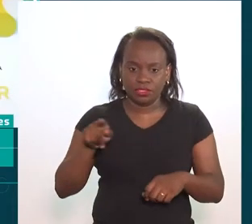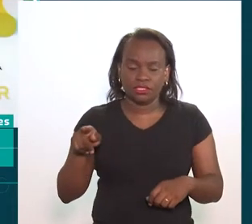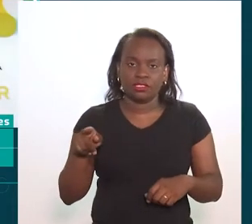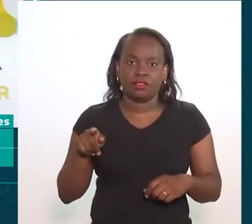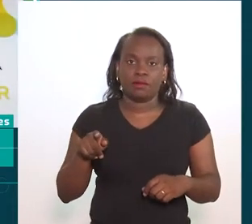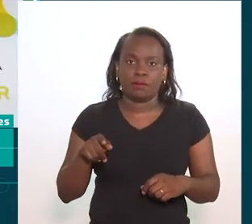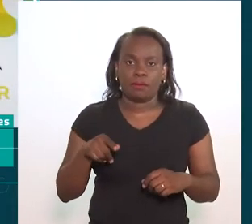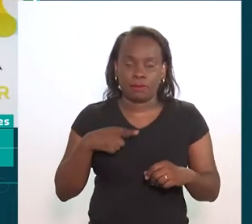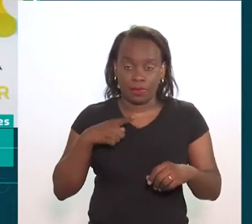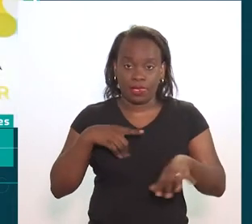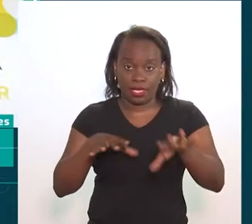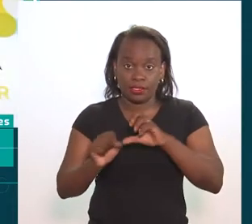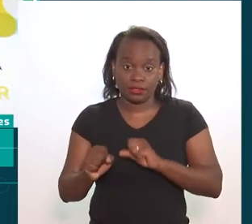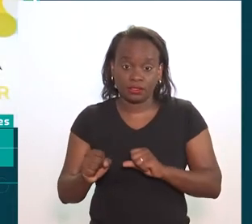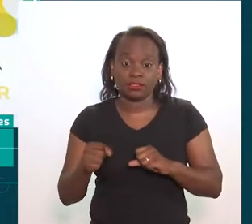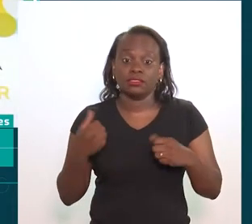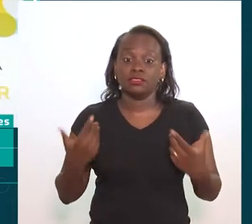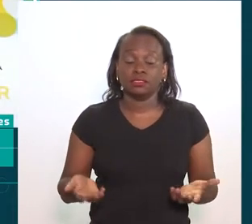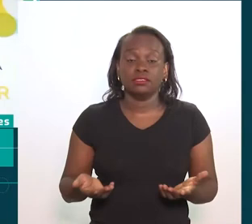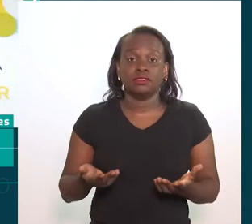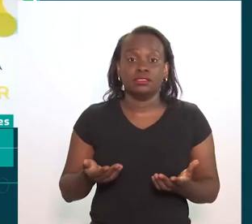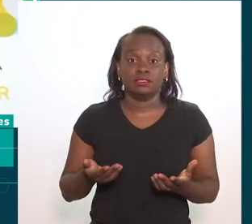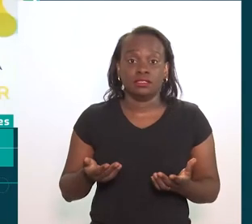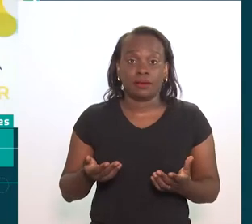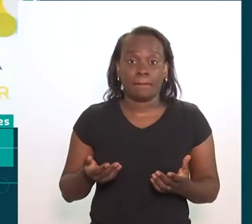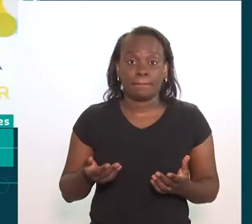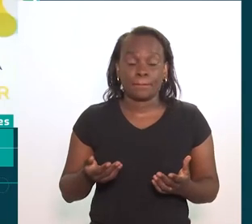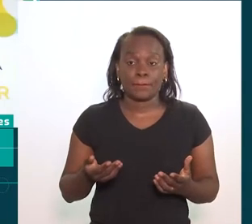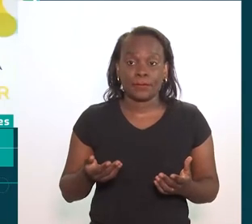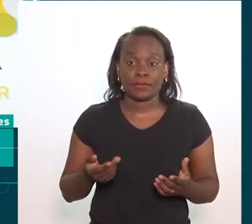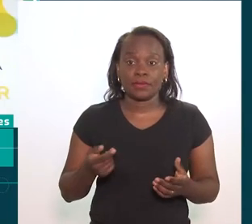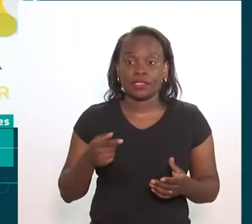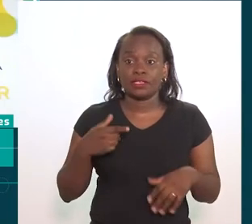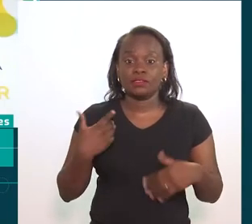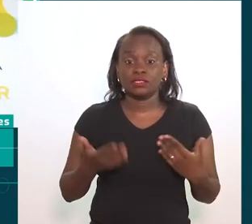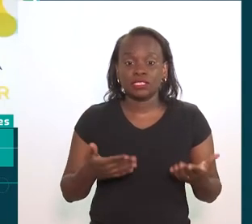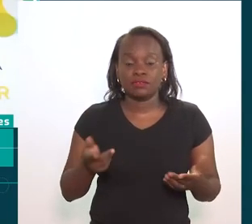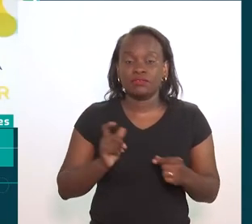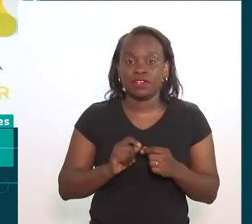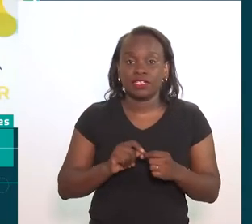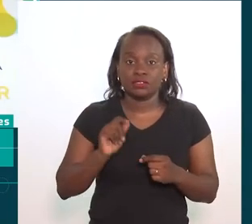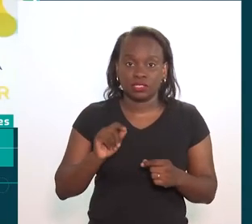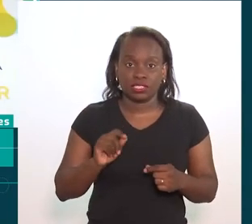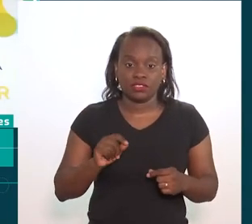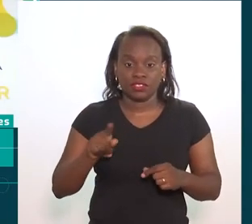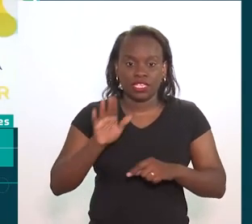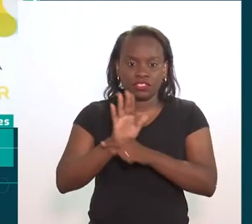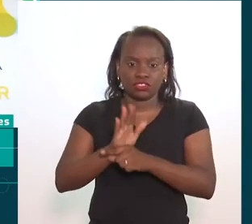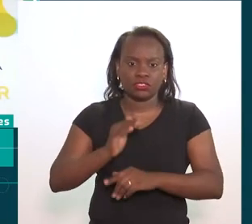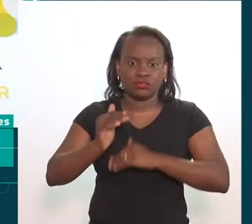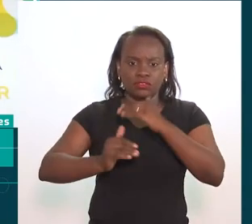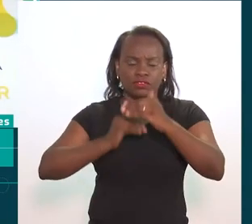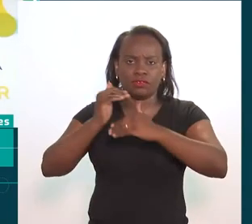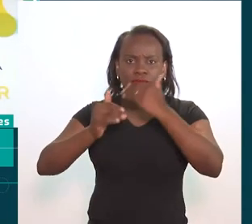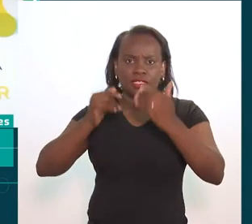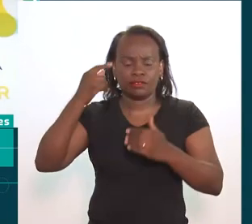com a arte na escola, no período em que você está em formação, isso